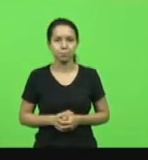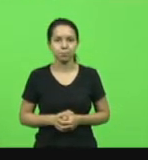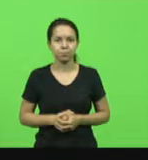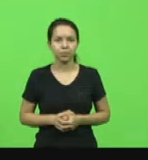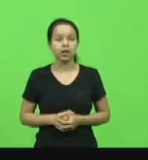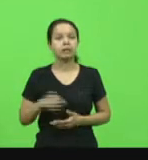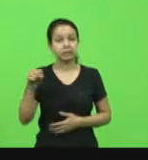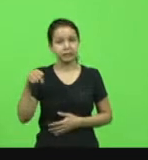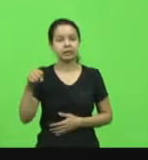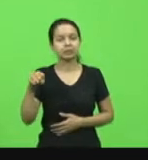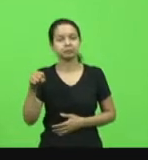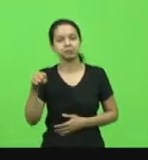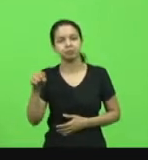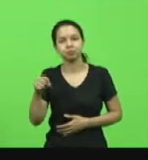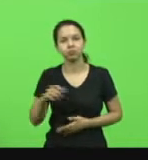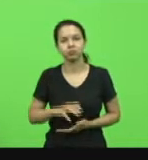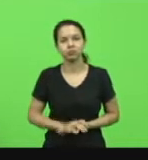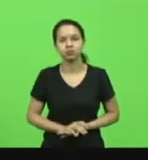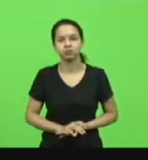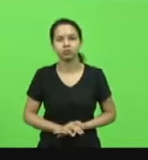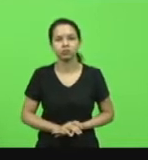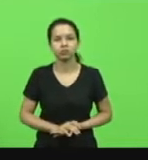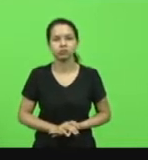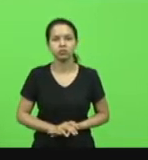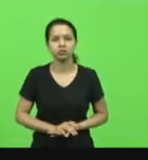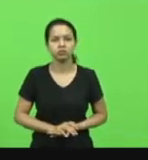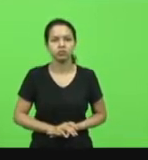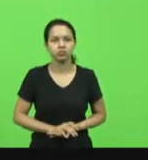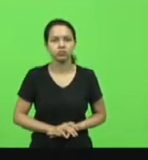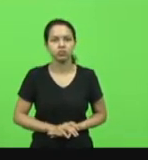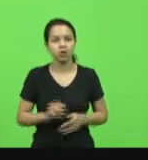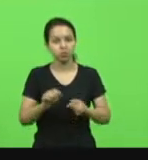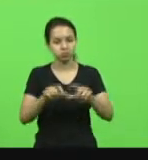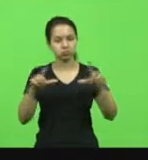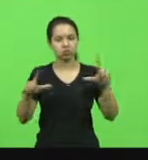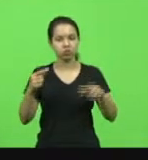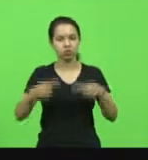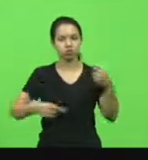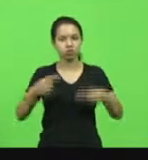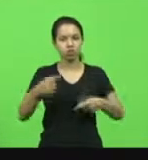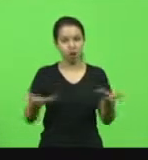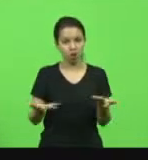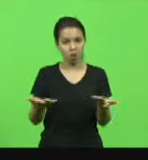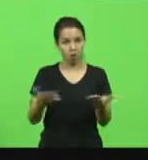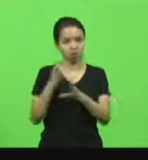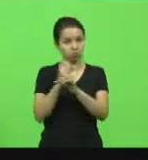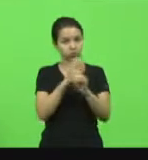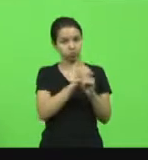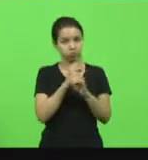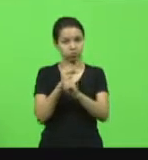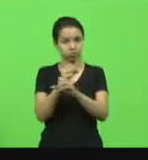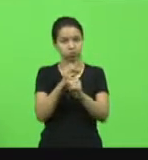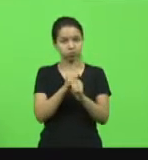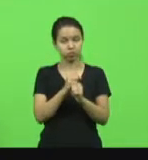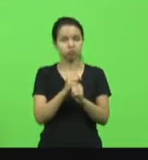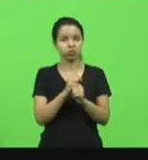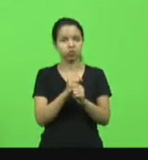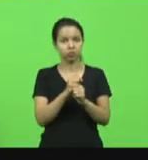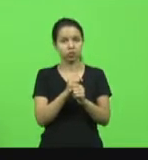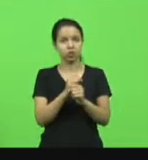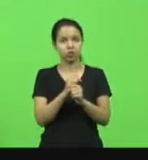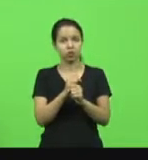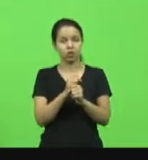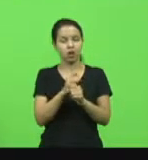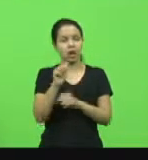Sim, sim, presidente. Estou chegando aqui. Na sequência, então, eu abro para discussão. Estamos em verificação de quórum. Consulto, senhores... D. De Luca,